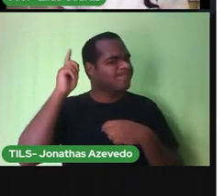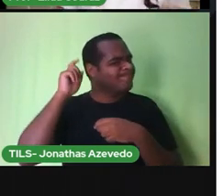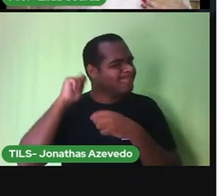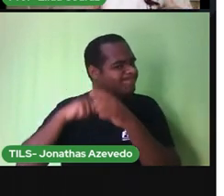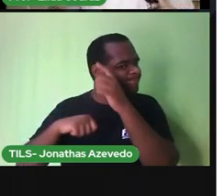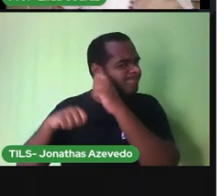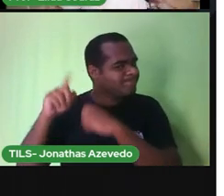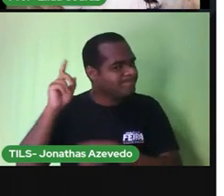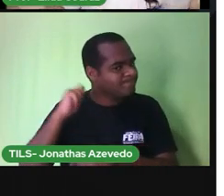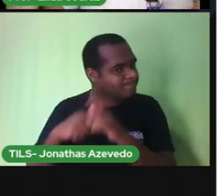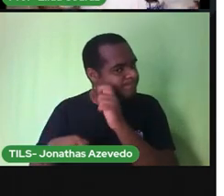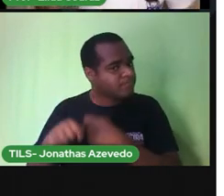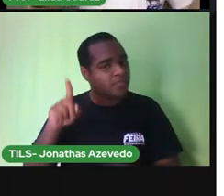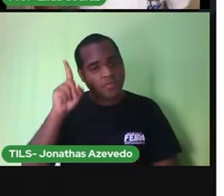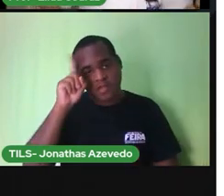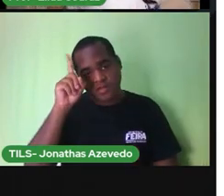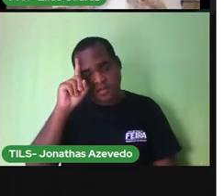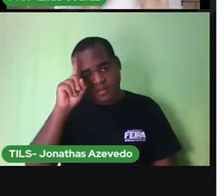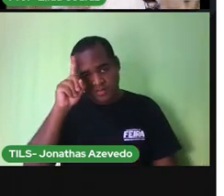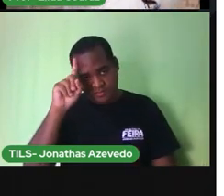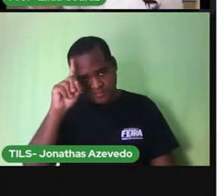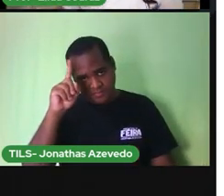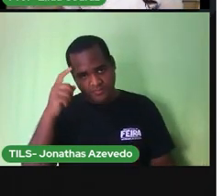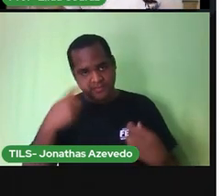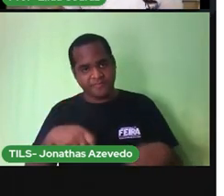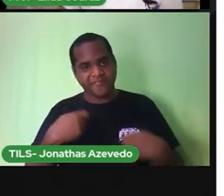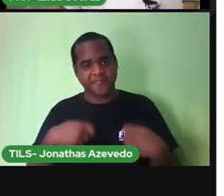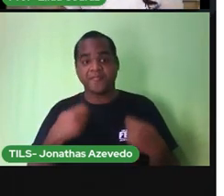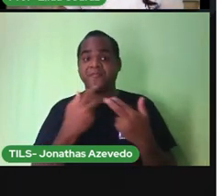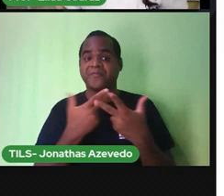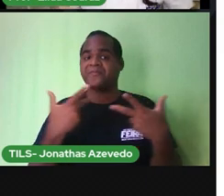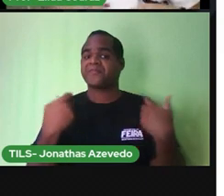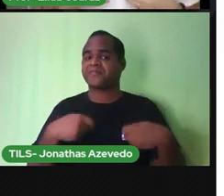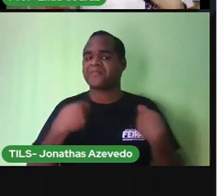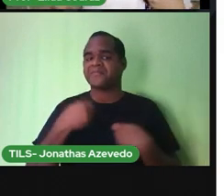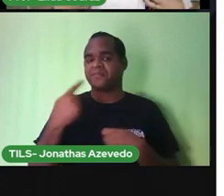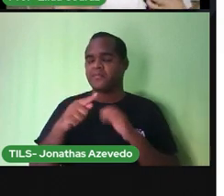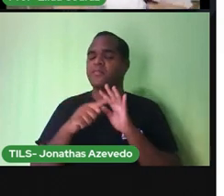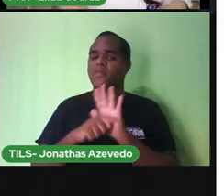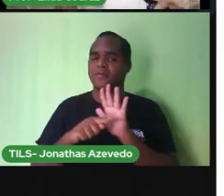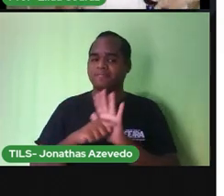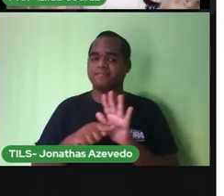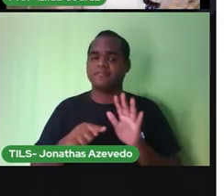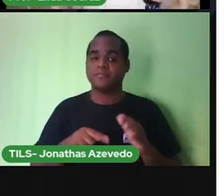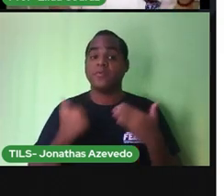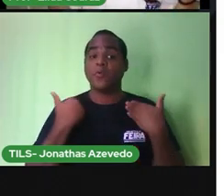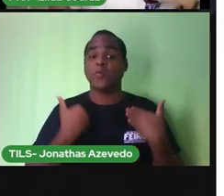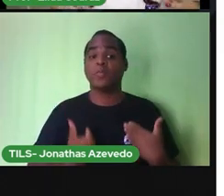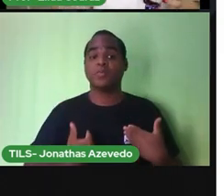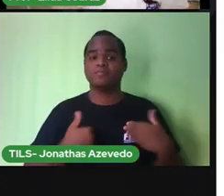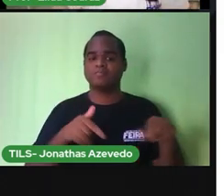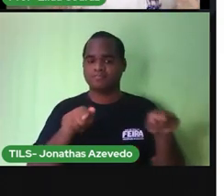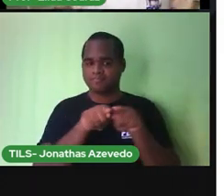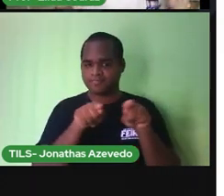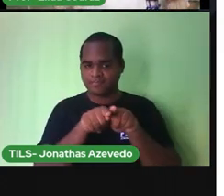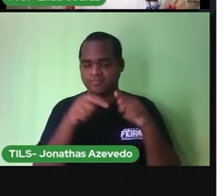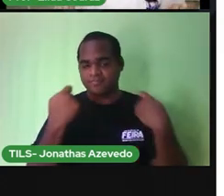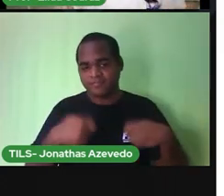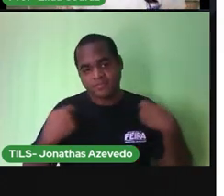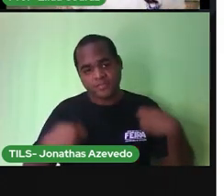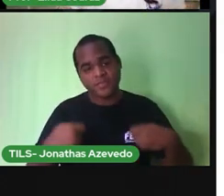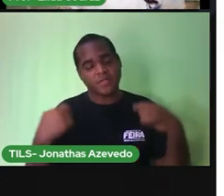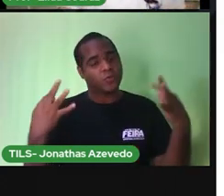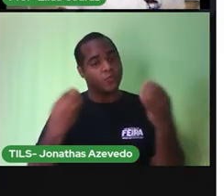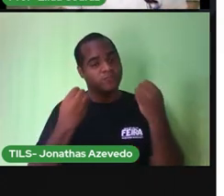Mas lavar, você lava conforme a necessidade do seu cabelo. O corpo precisa ser bem lavado, com